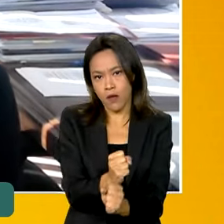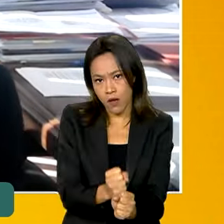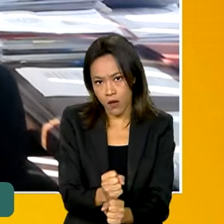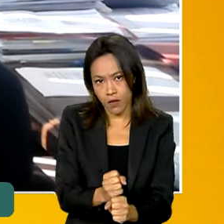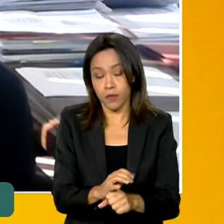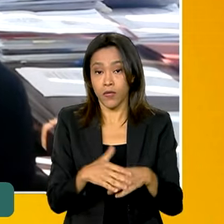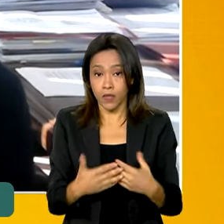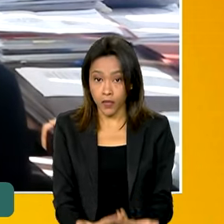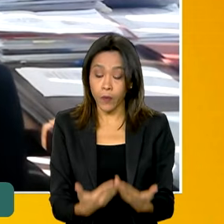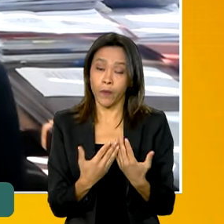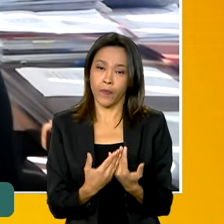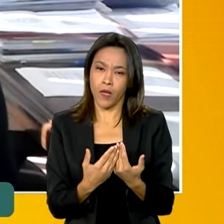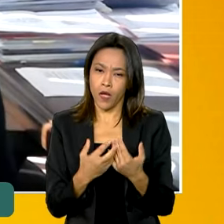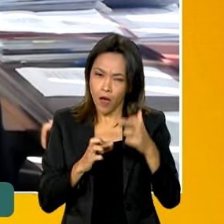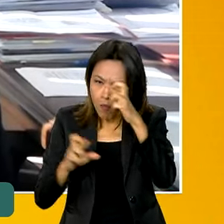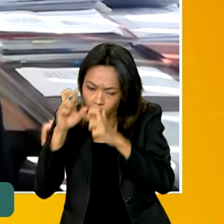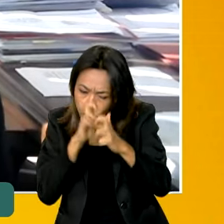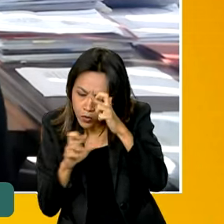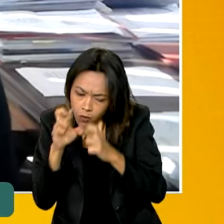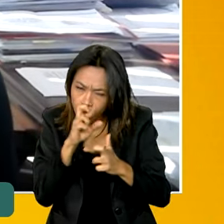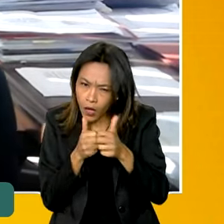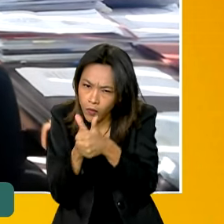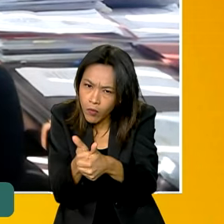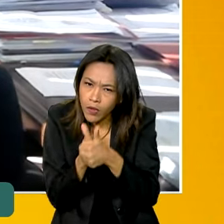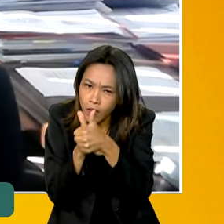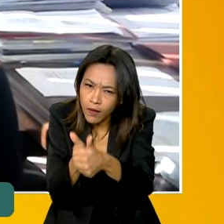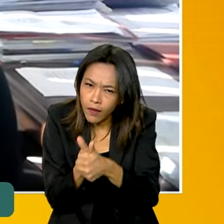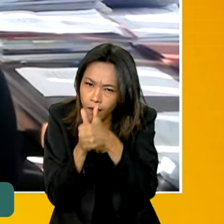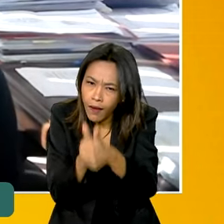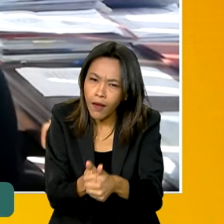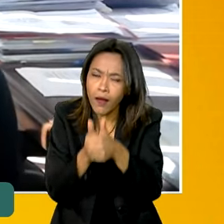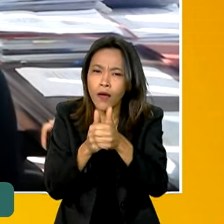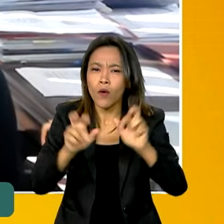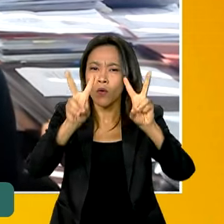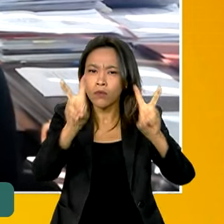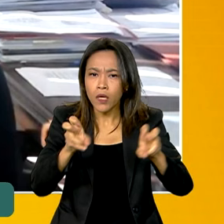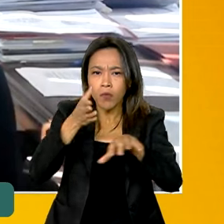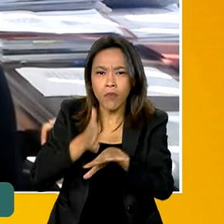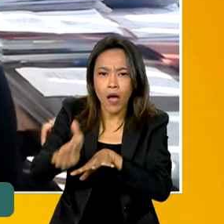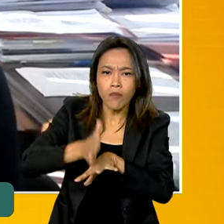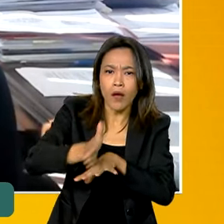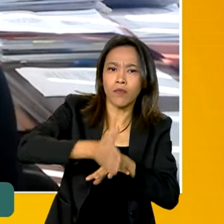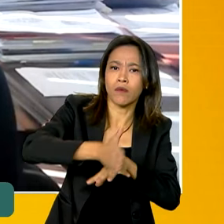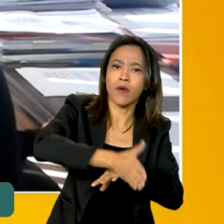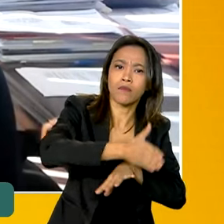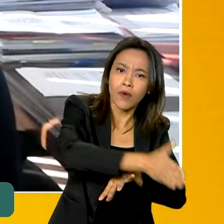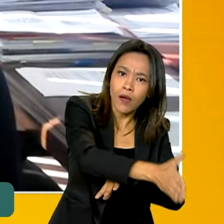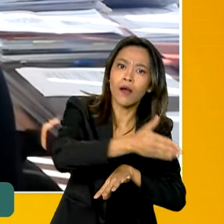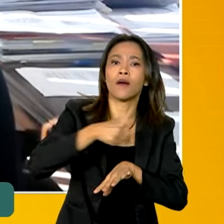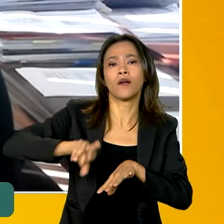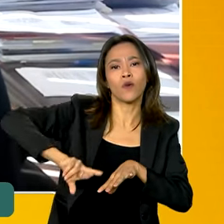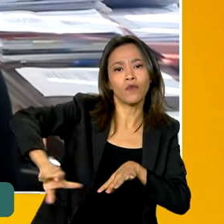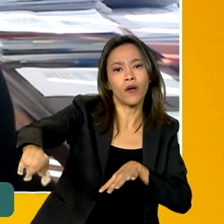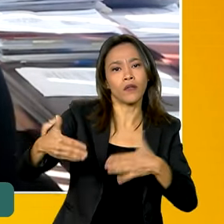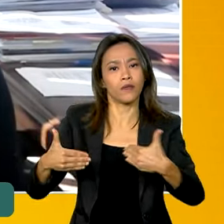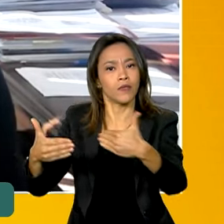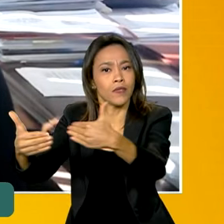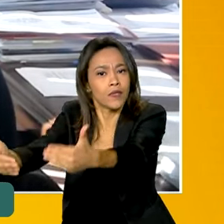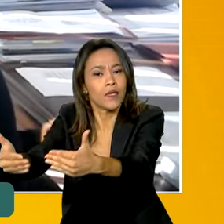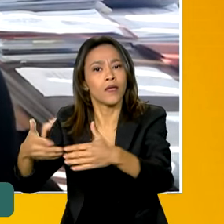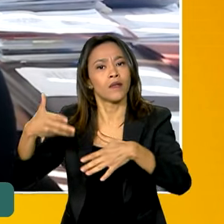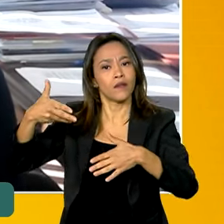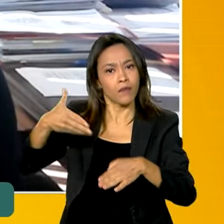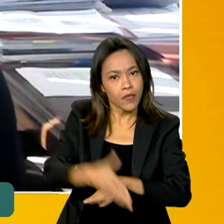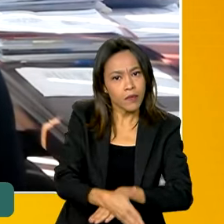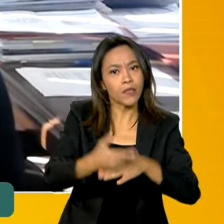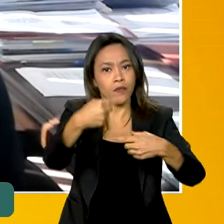monitorar isso, a agenda transversal, procurando a intersecção entre as